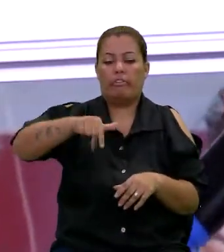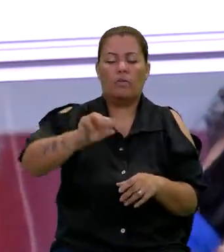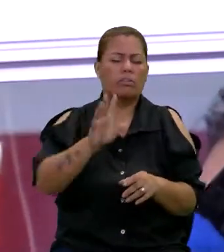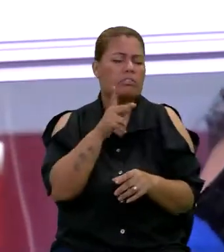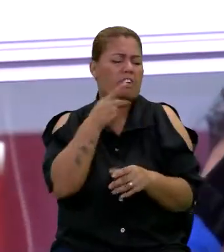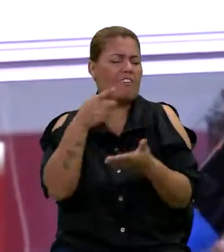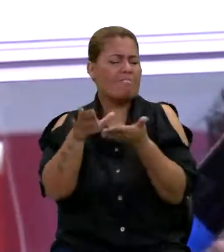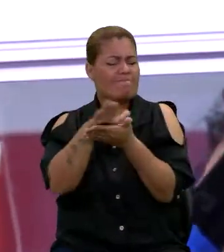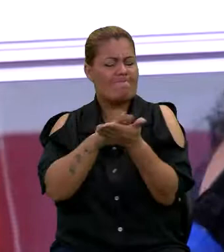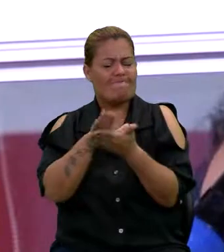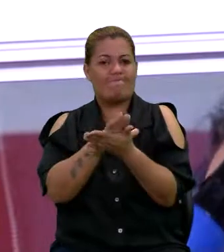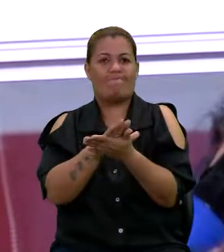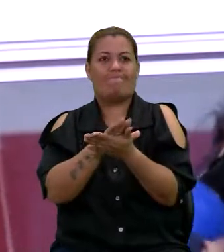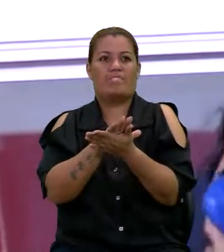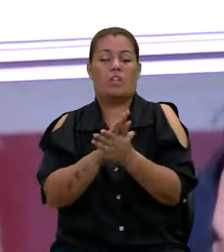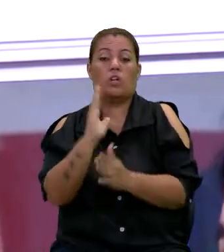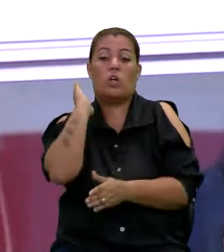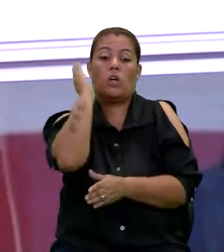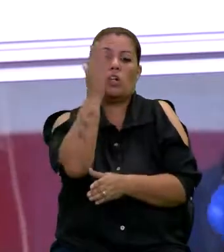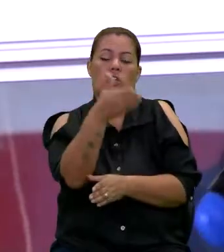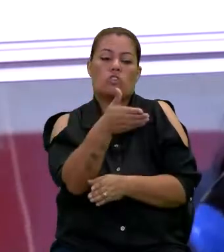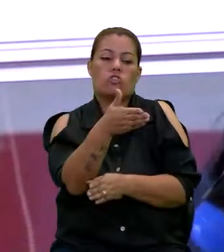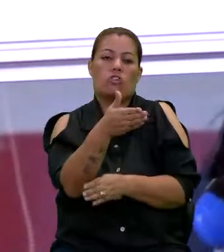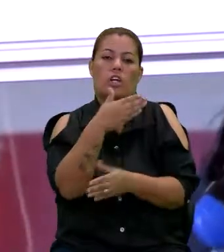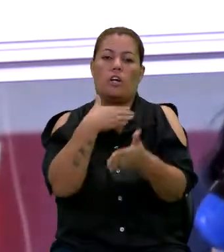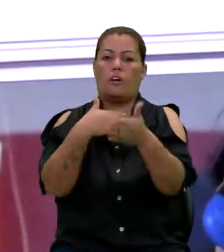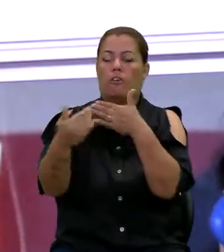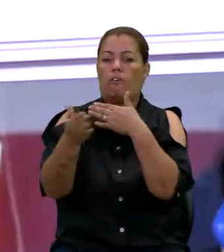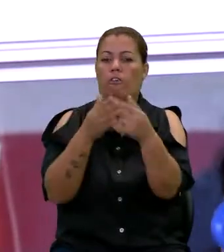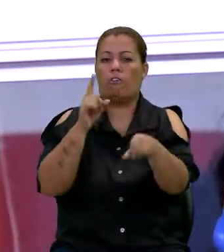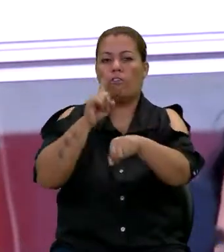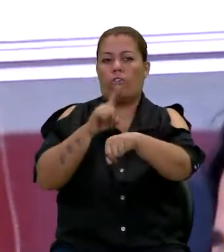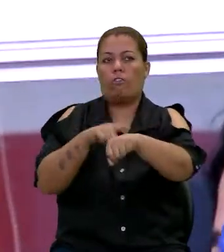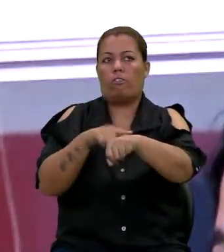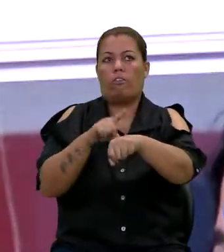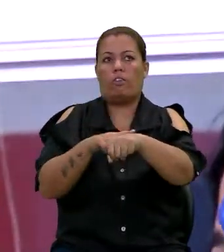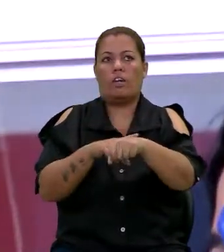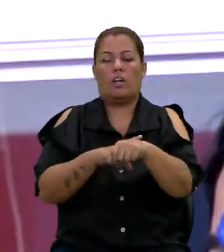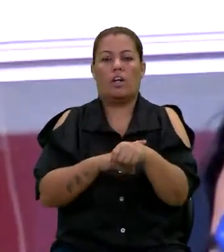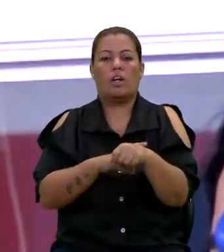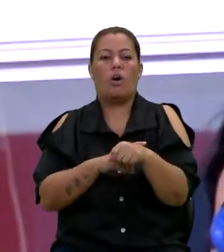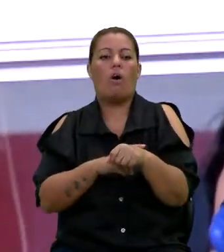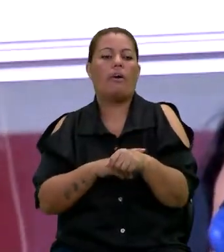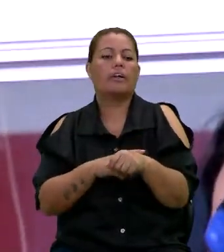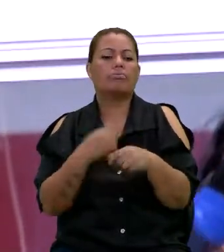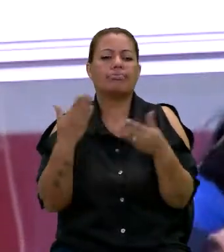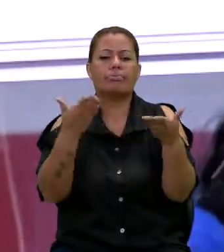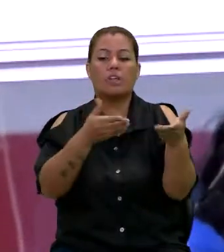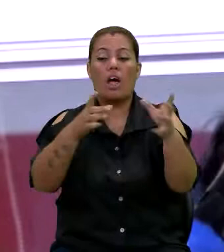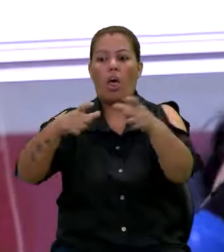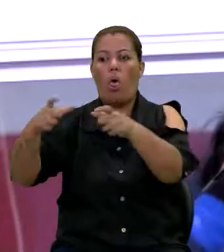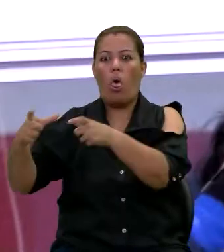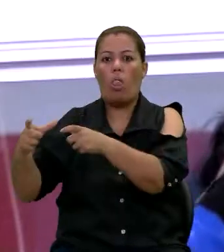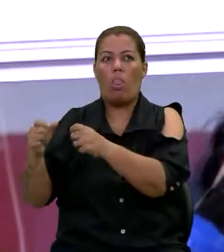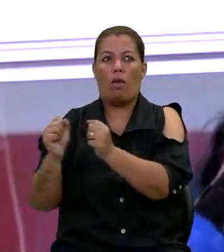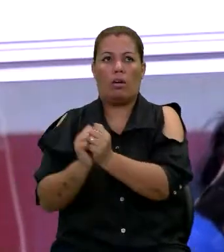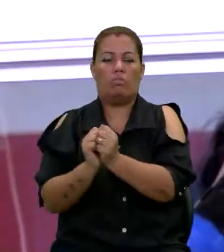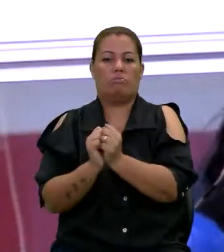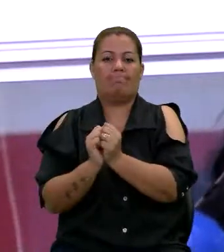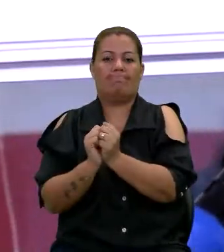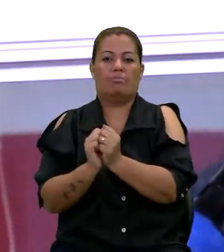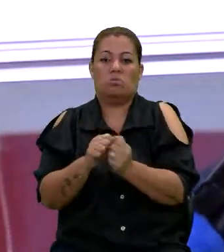fala, que chega em qualquer órgão de atendimento, que recebe ou não.